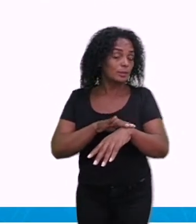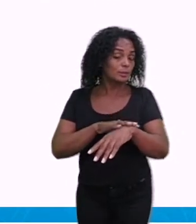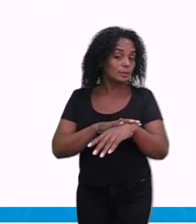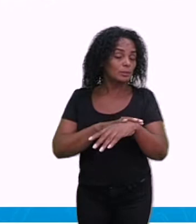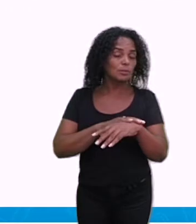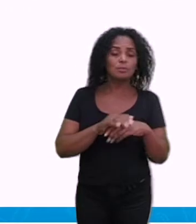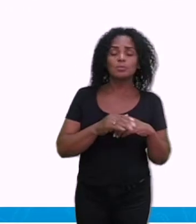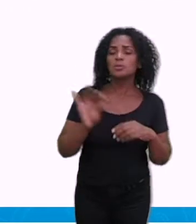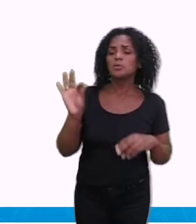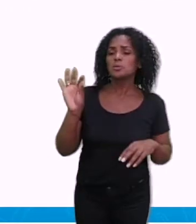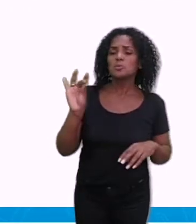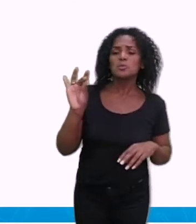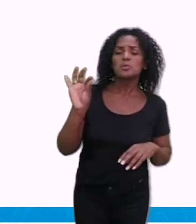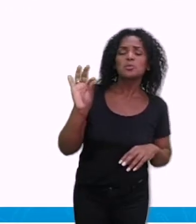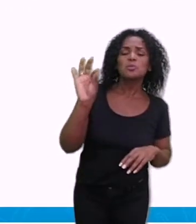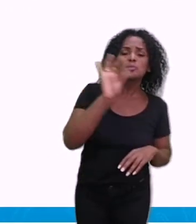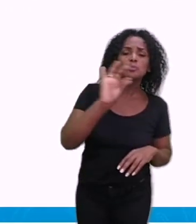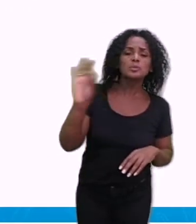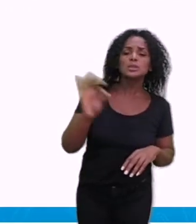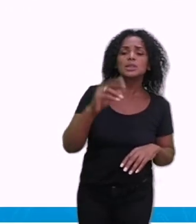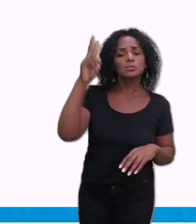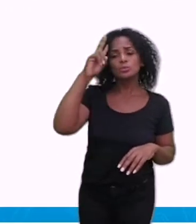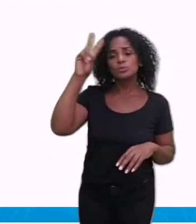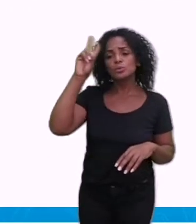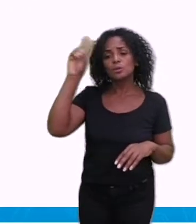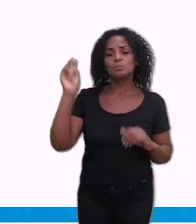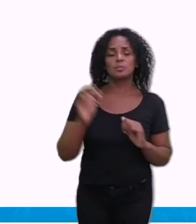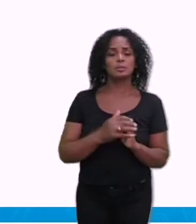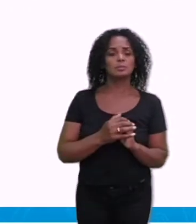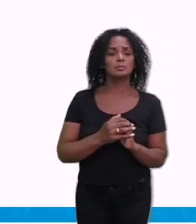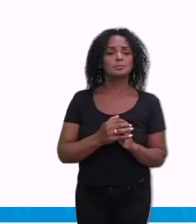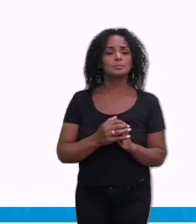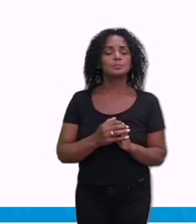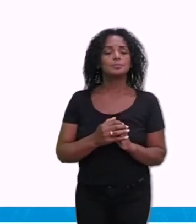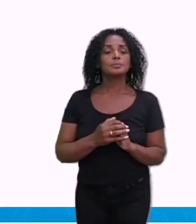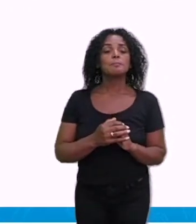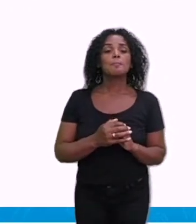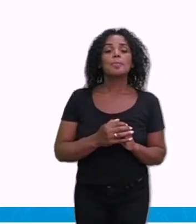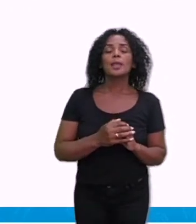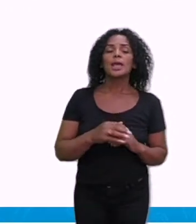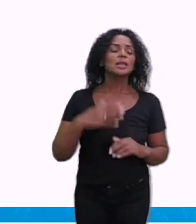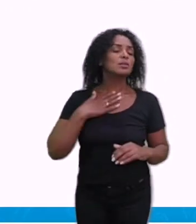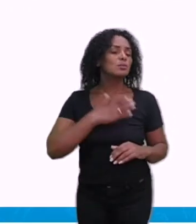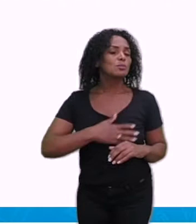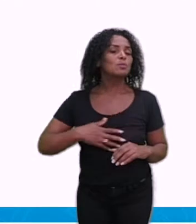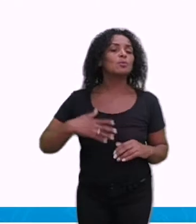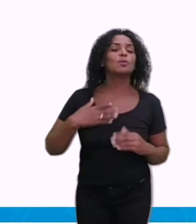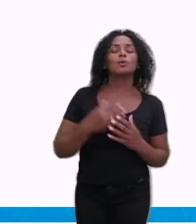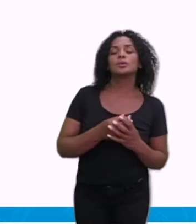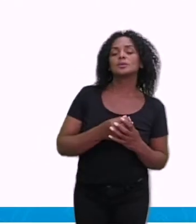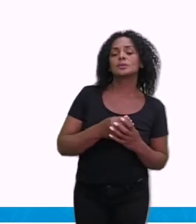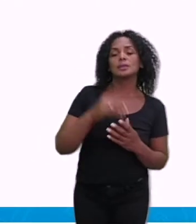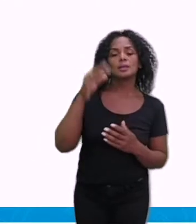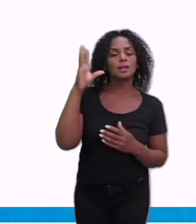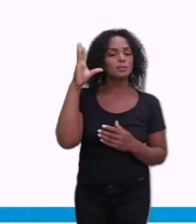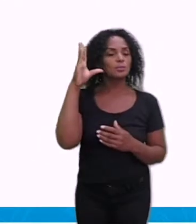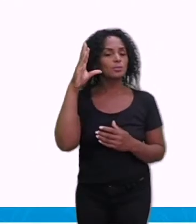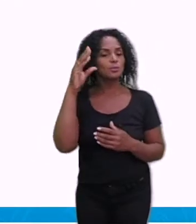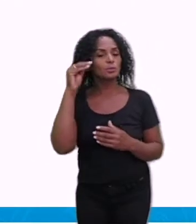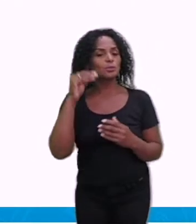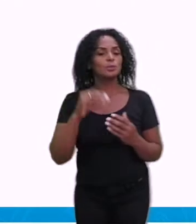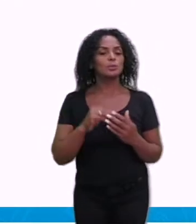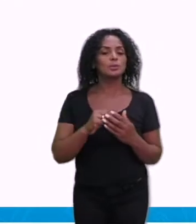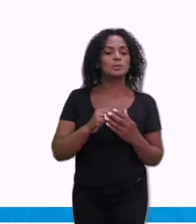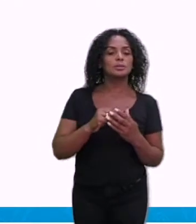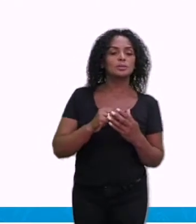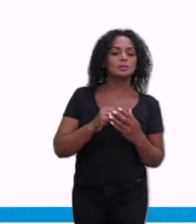temos o Aedes aegypti em hábitos diurnos, então ele sempre gosta de picar ou pela